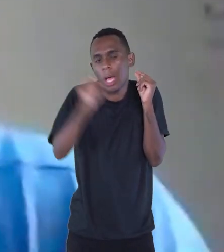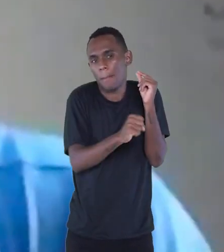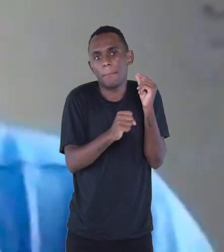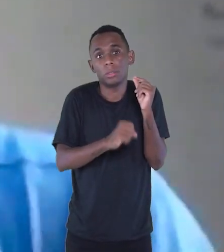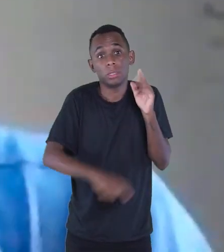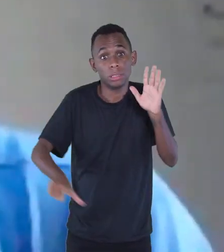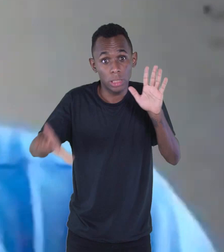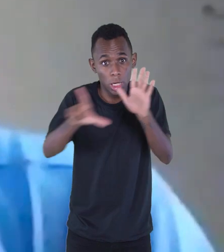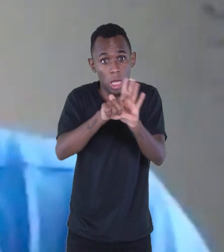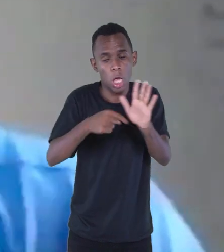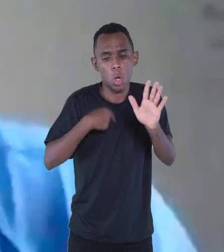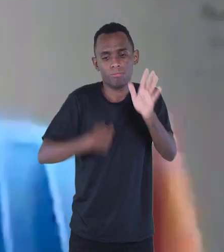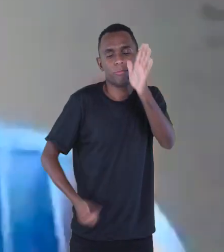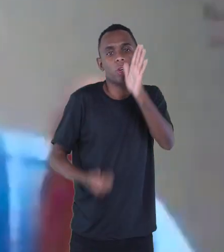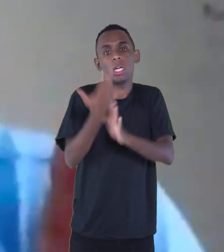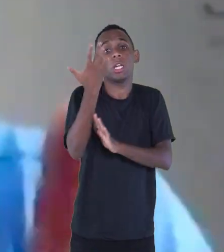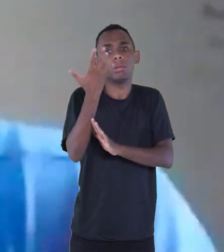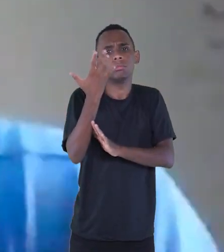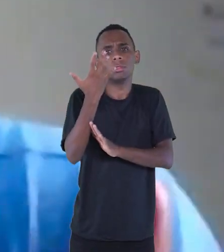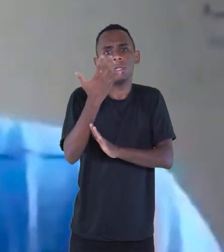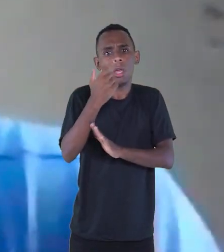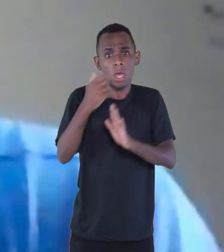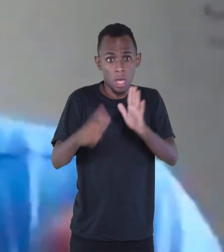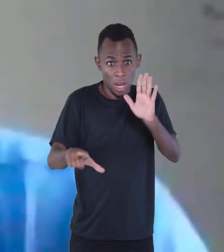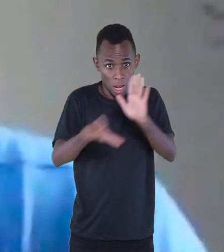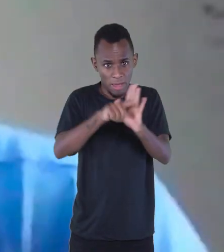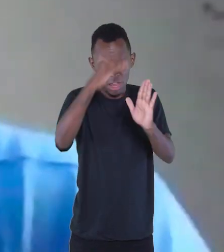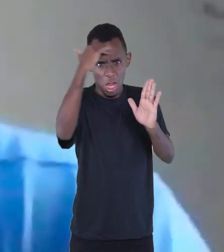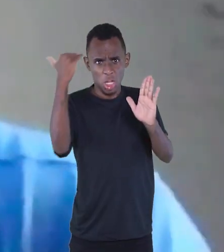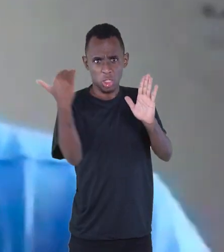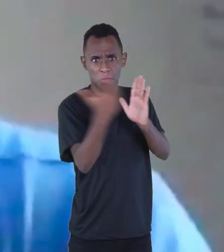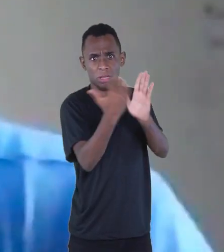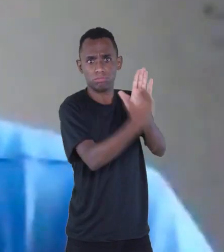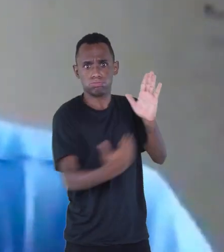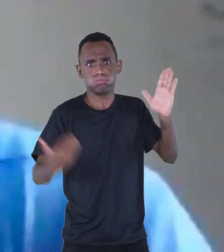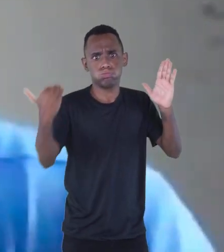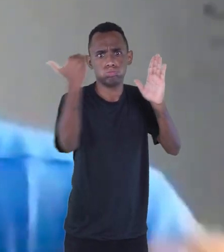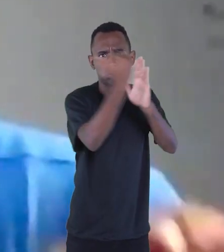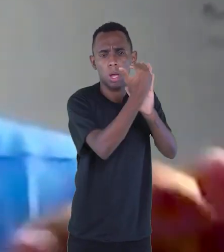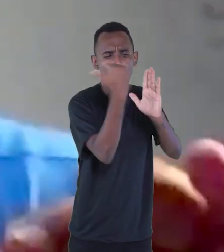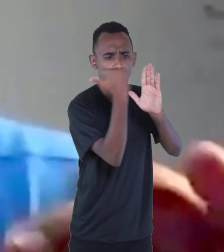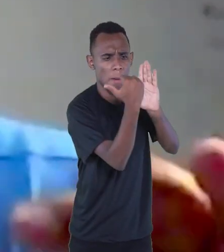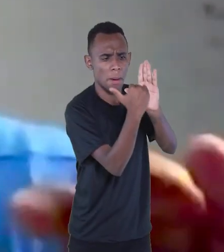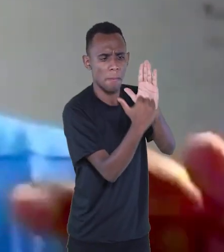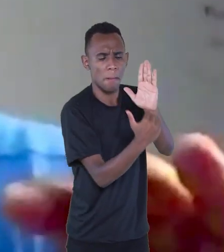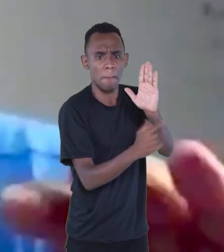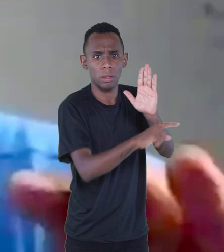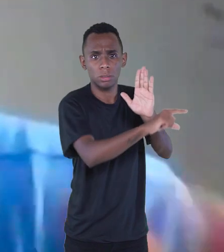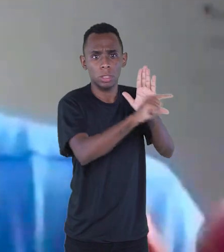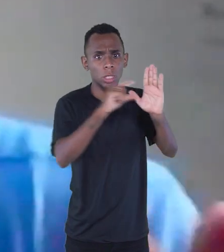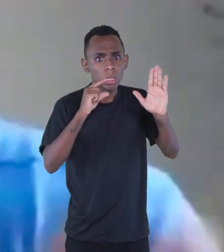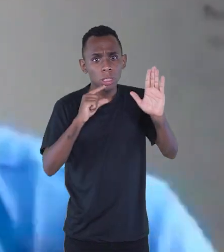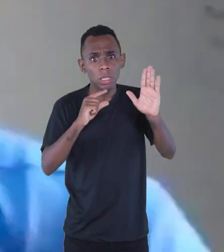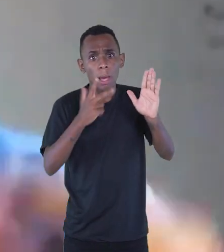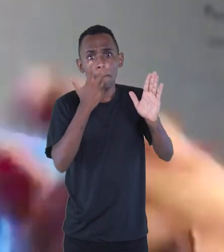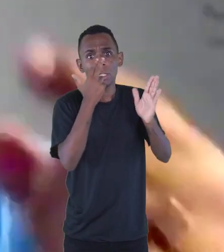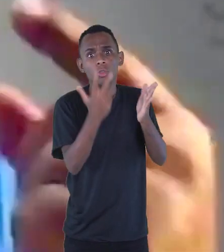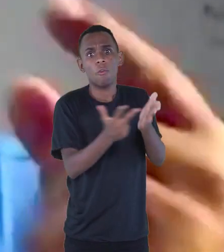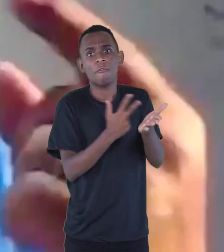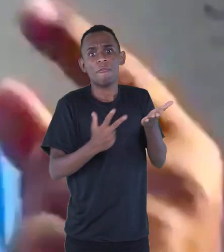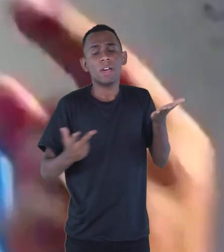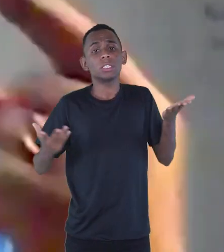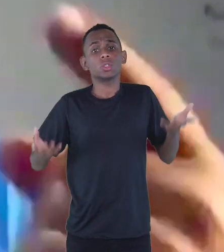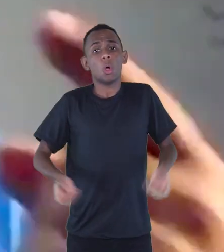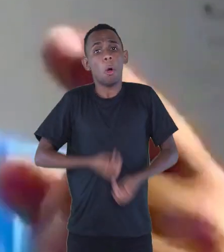lei eu vou criar e haverá de ser suprema. Os seus artigos e itens serão versos de um poema pra